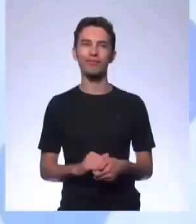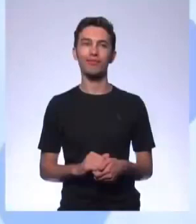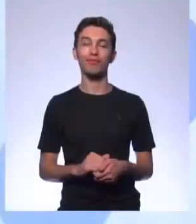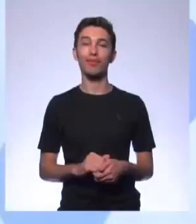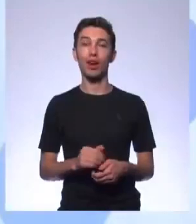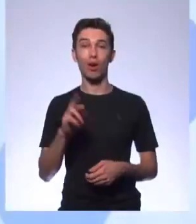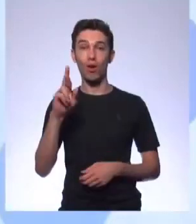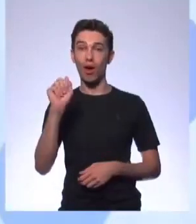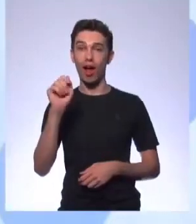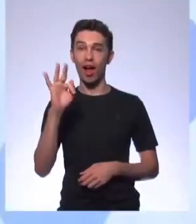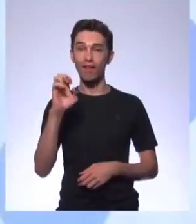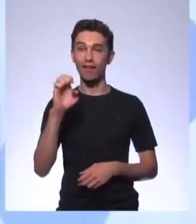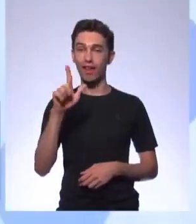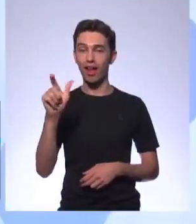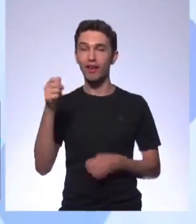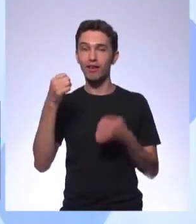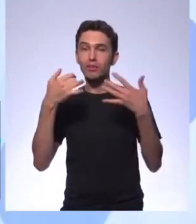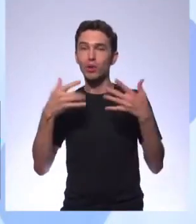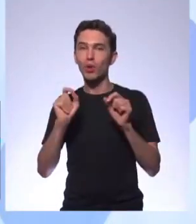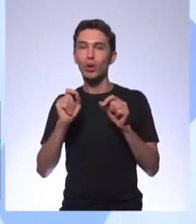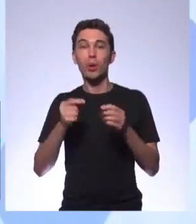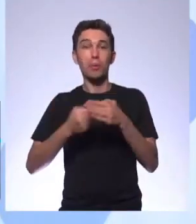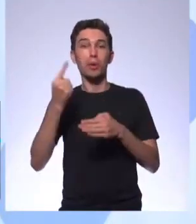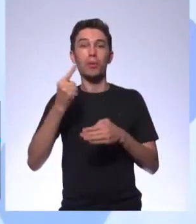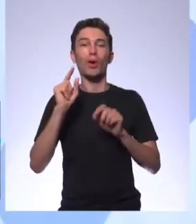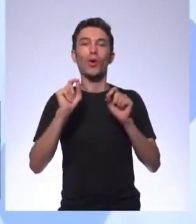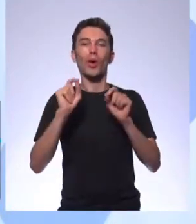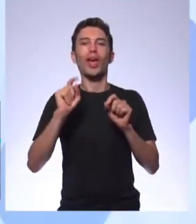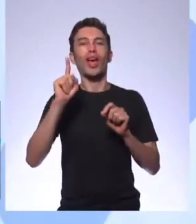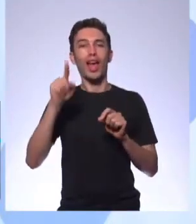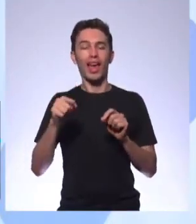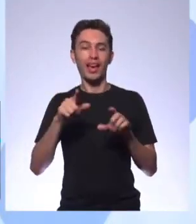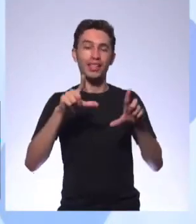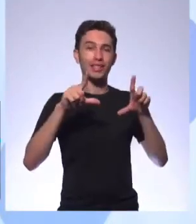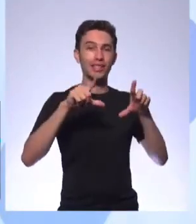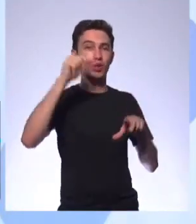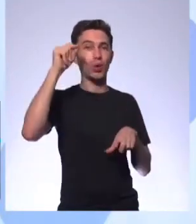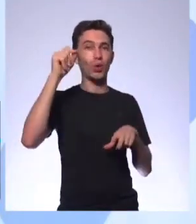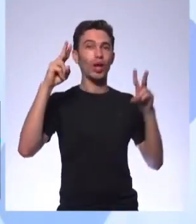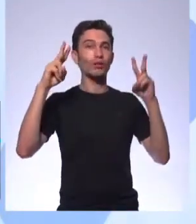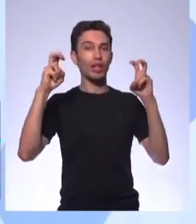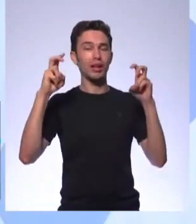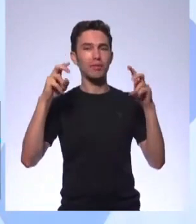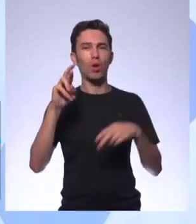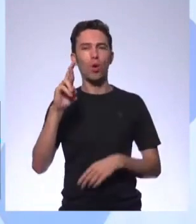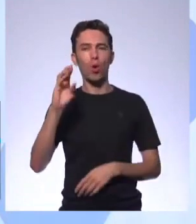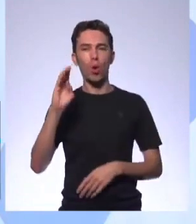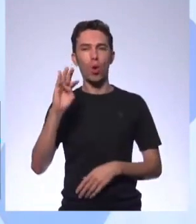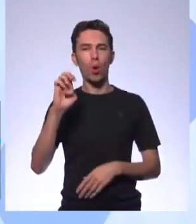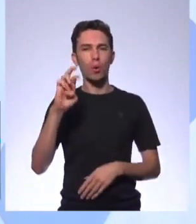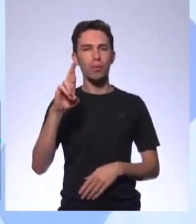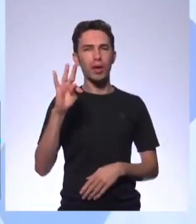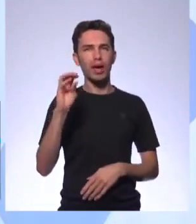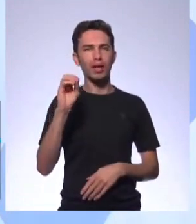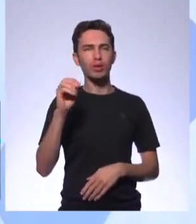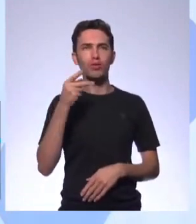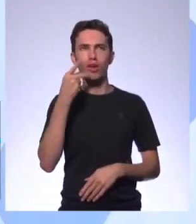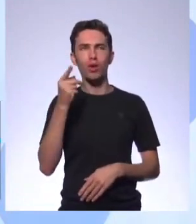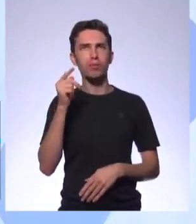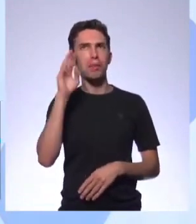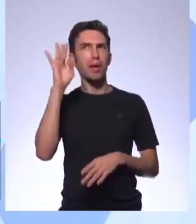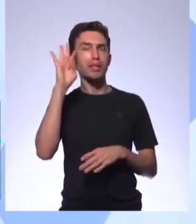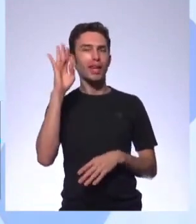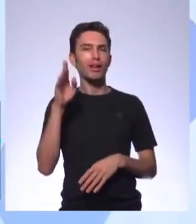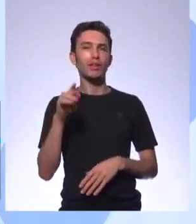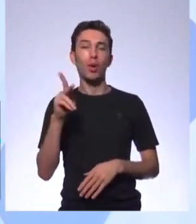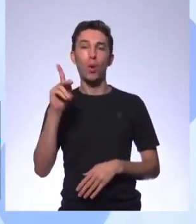O Rafael diz que a primeira coisa a fazer, o primeiro passo, é escolher o tema. O Roberto diz pensar. Bem simples, né? O